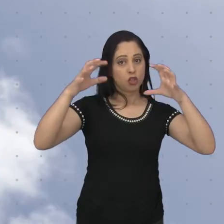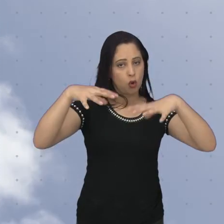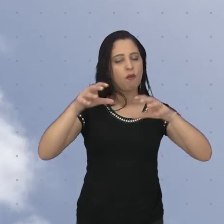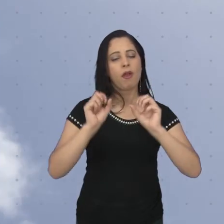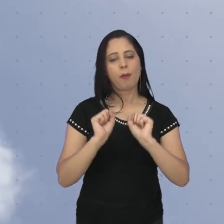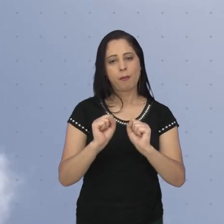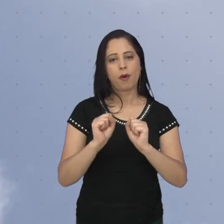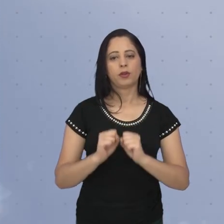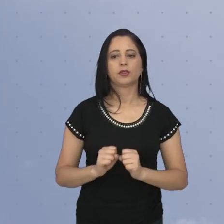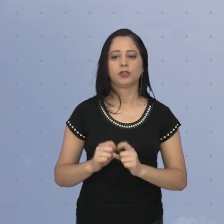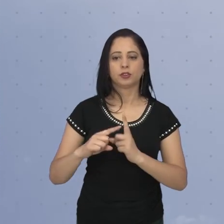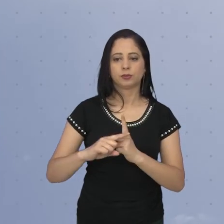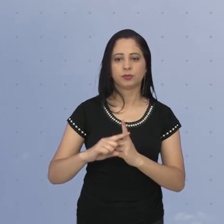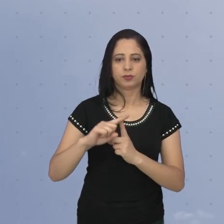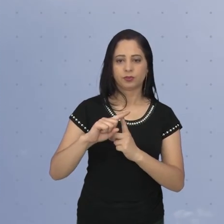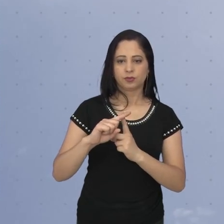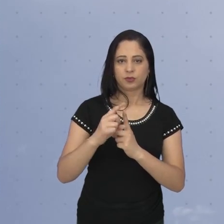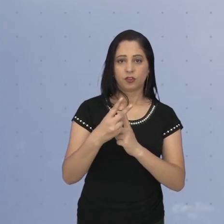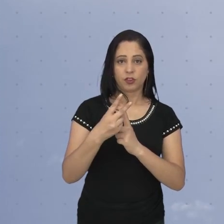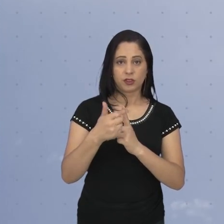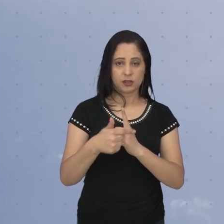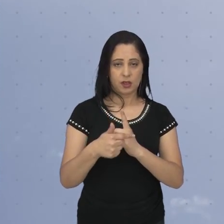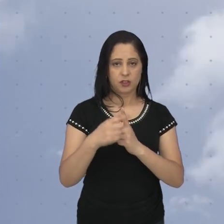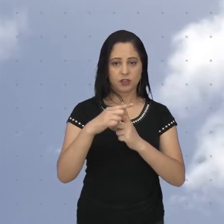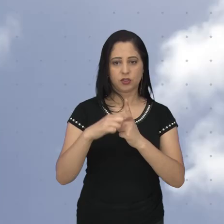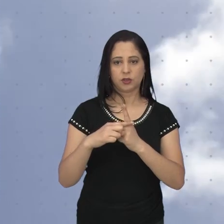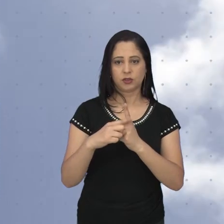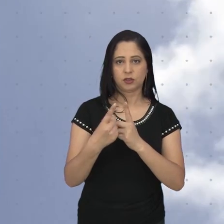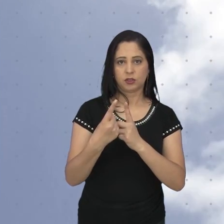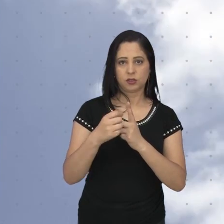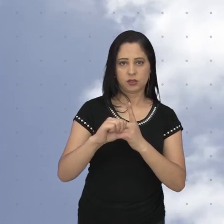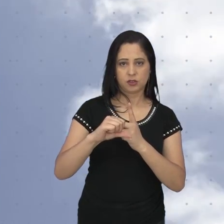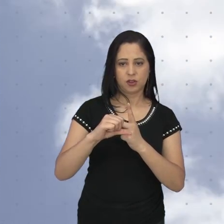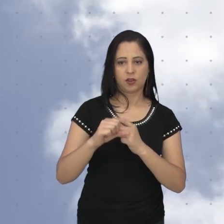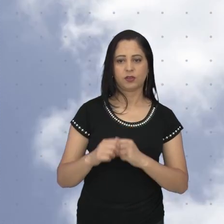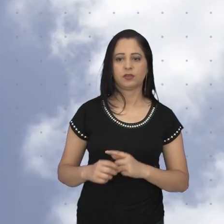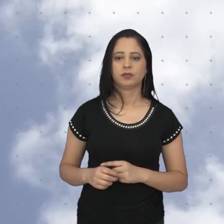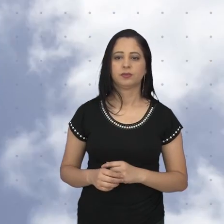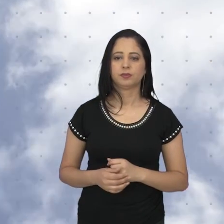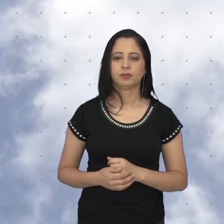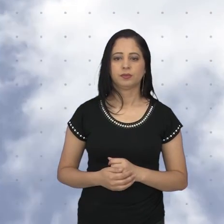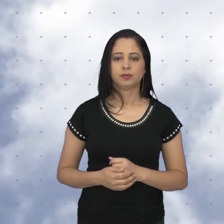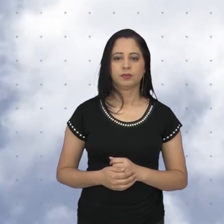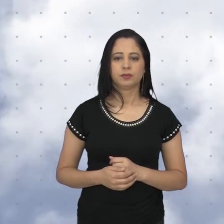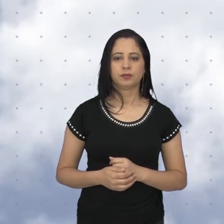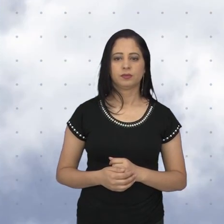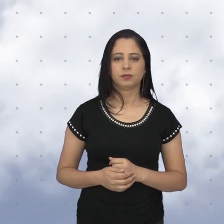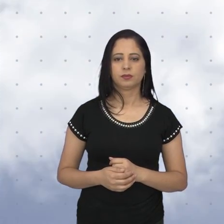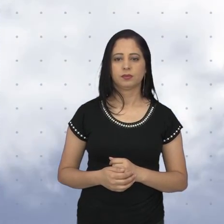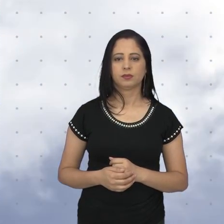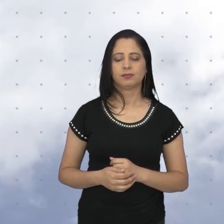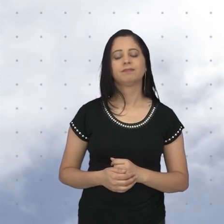dia e possibilidade de chuva. A máxima será de 27 graus e a mínima de 19.